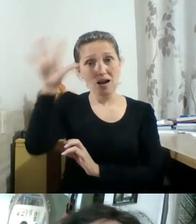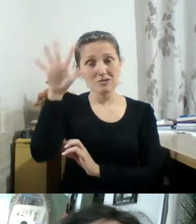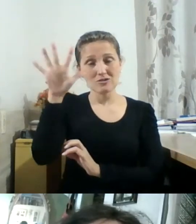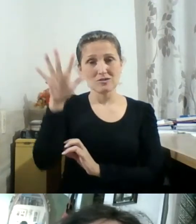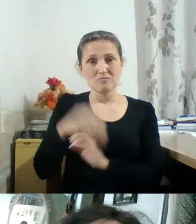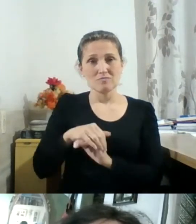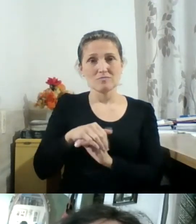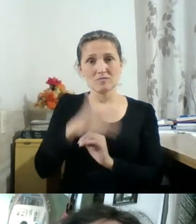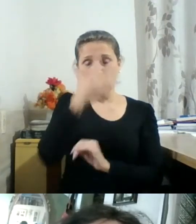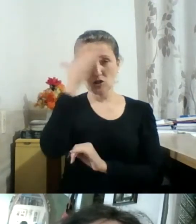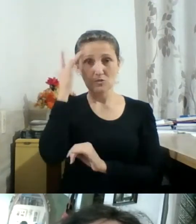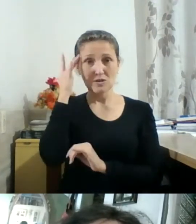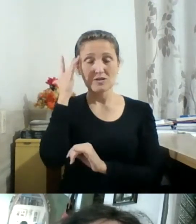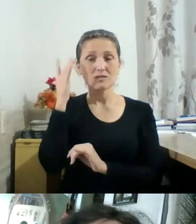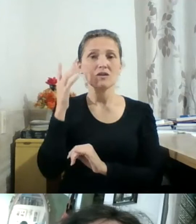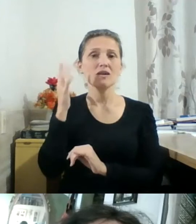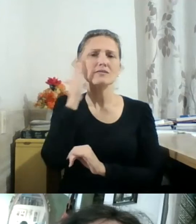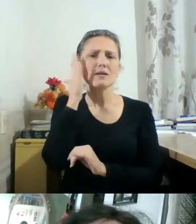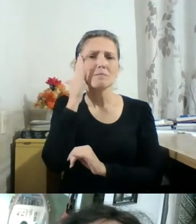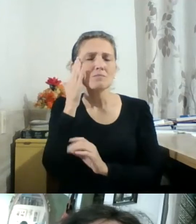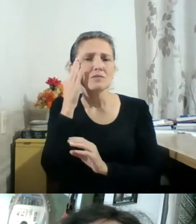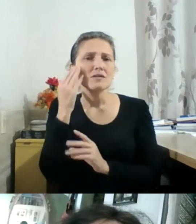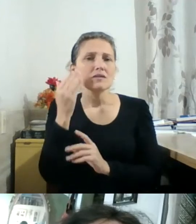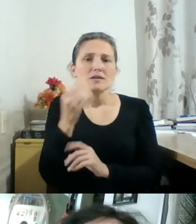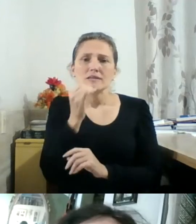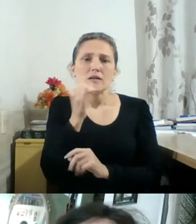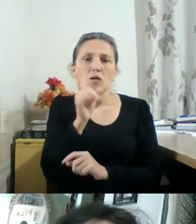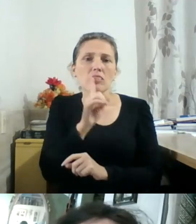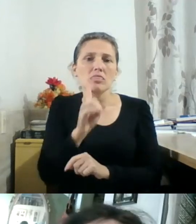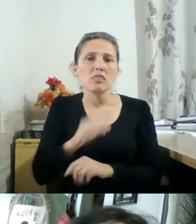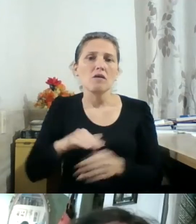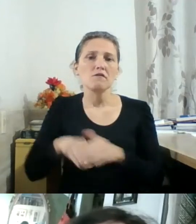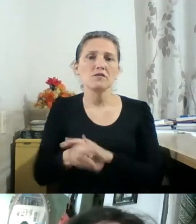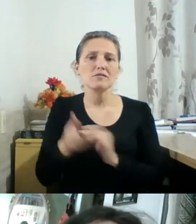saberem também o que o Boris queria e não terem vícios como modelos. Não eram modelos.